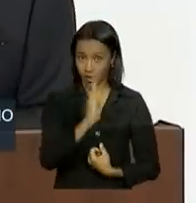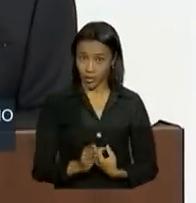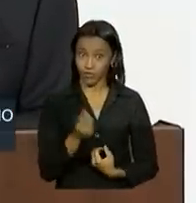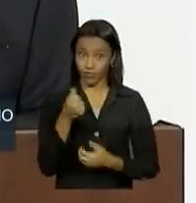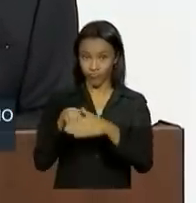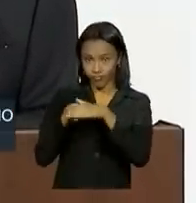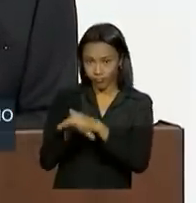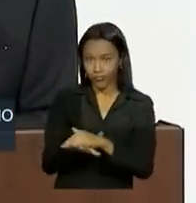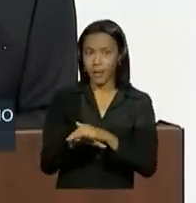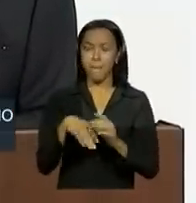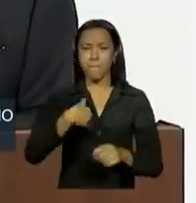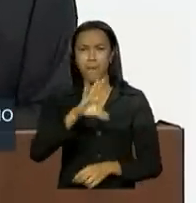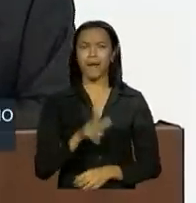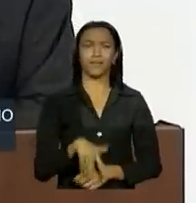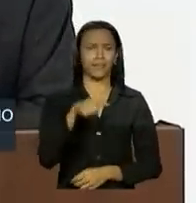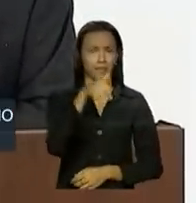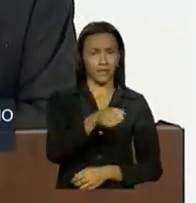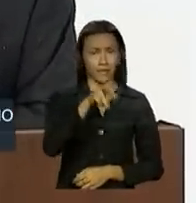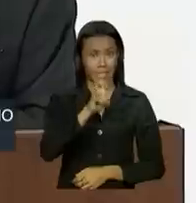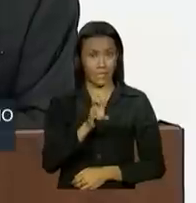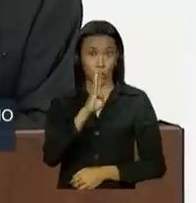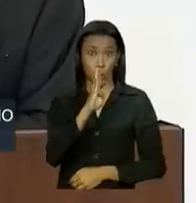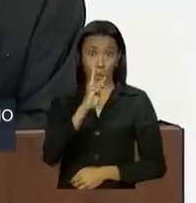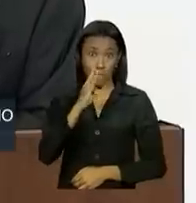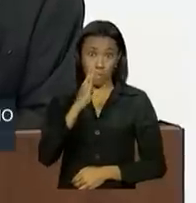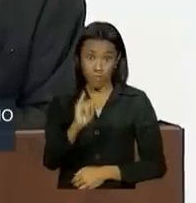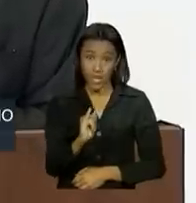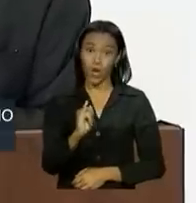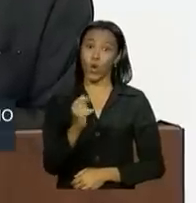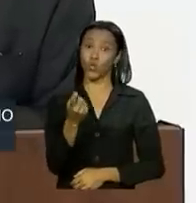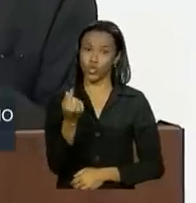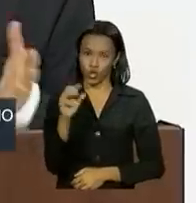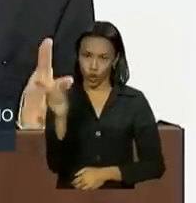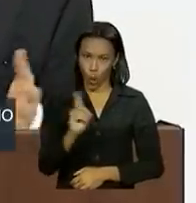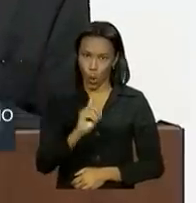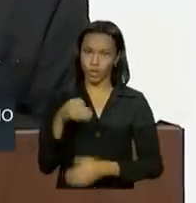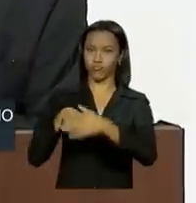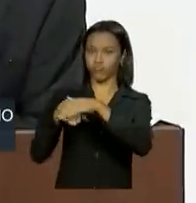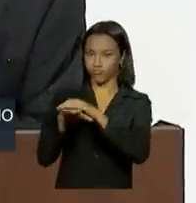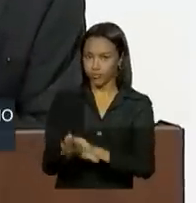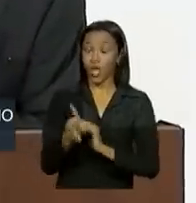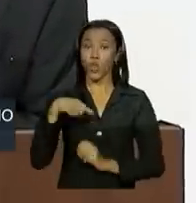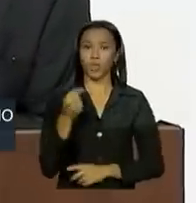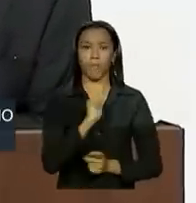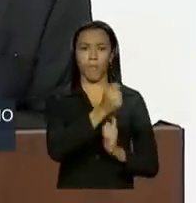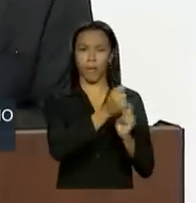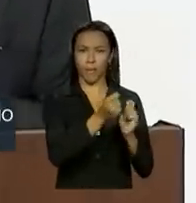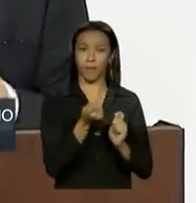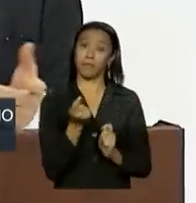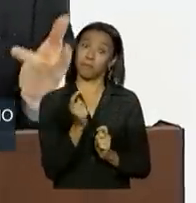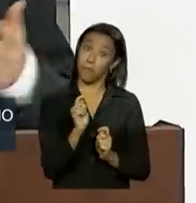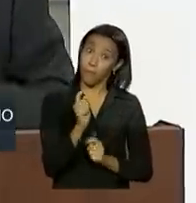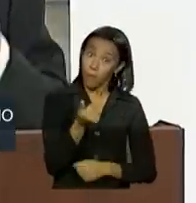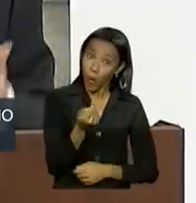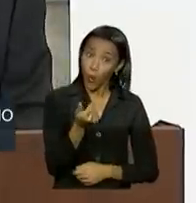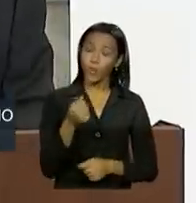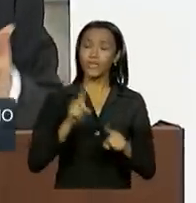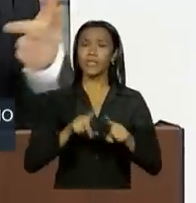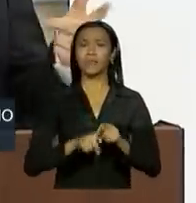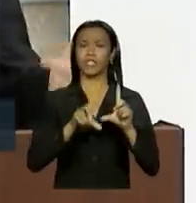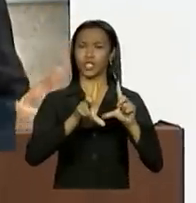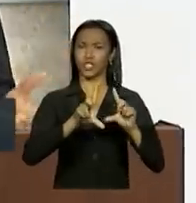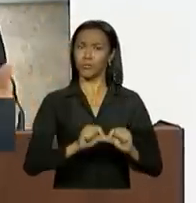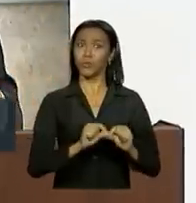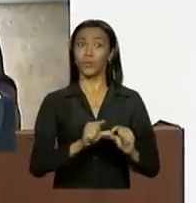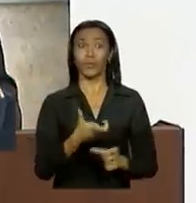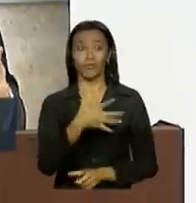mais de 375 bilhões de dólares em reservas. Então, nós pagamos menos pelas reservas e diminui a conta